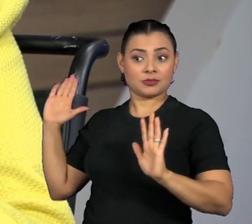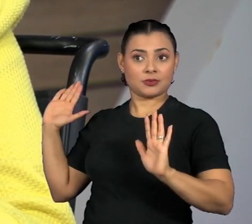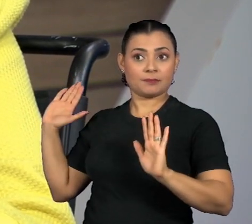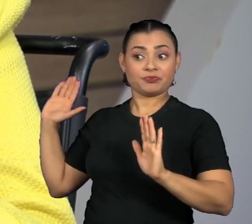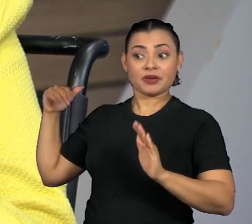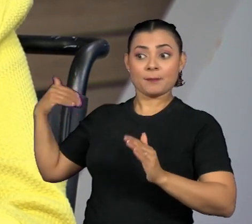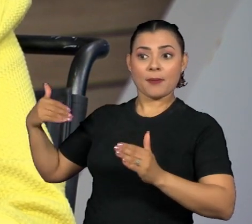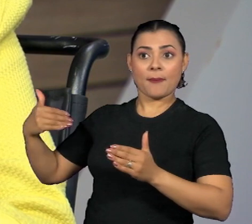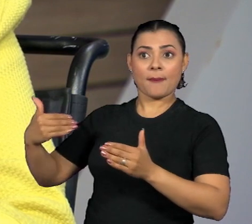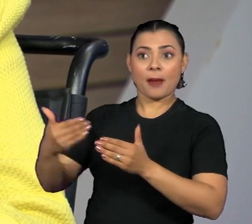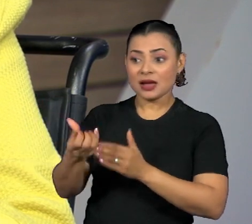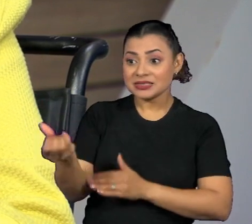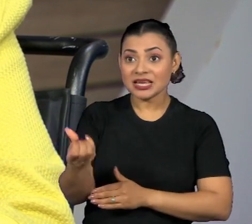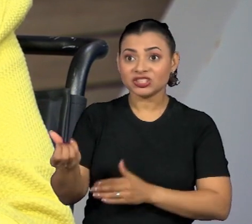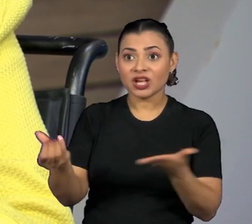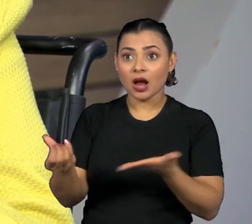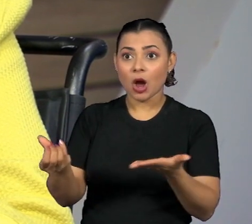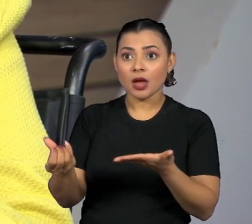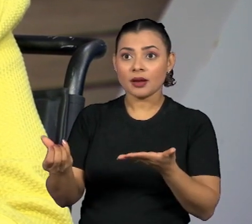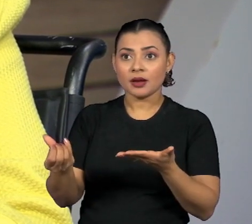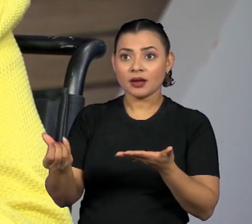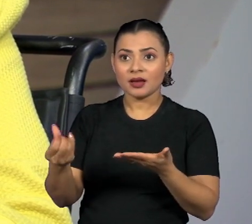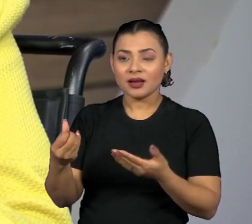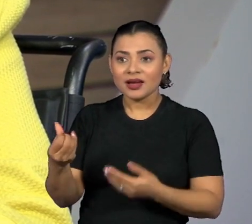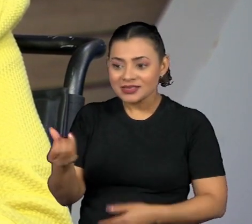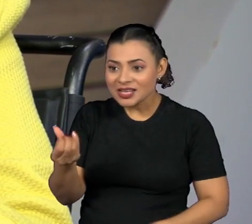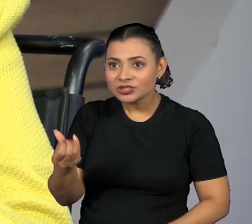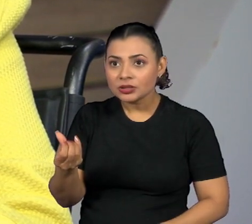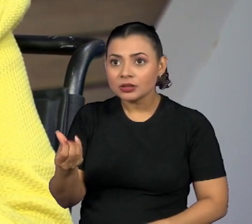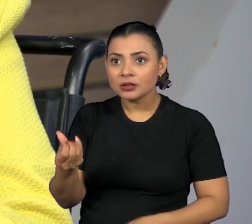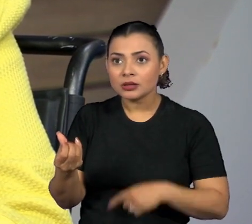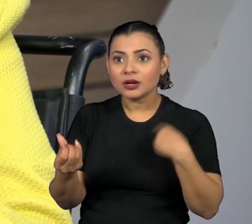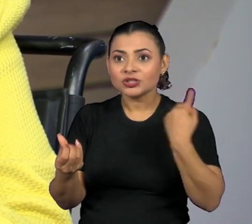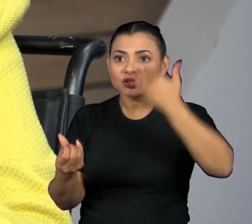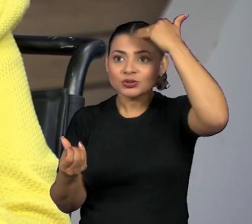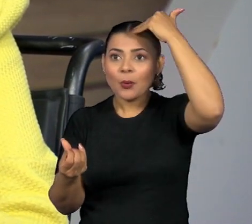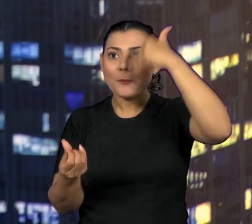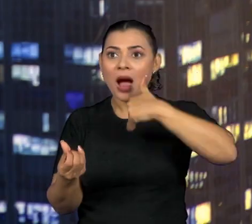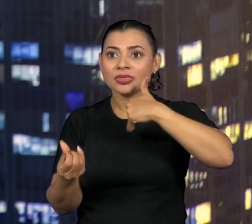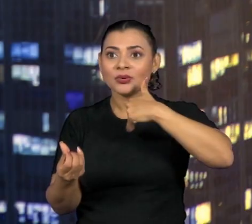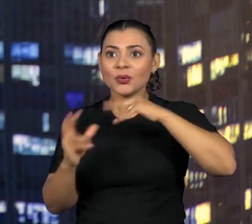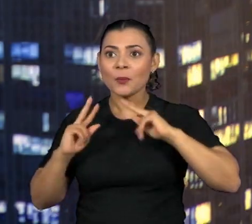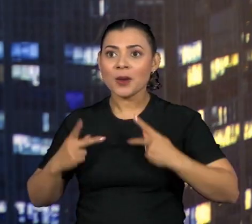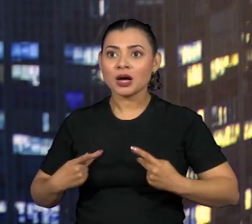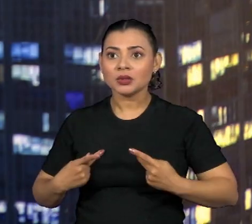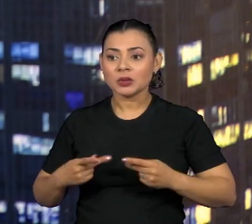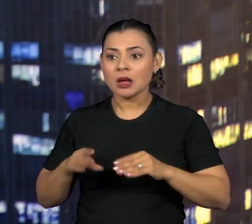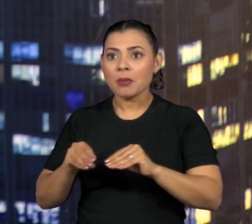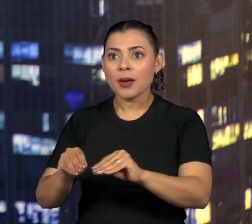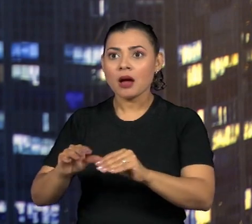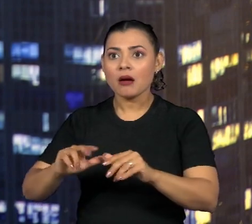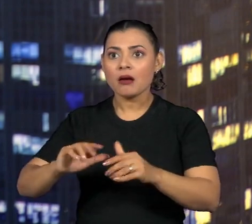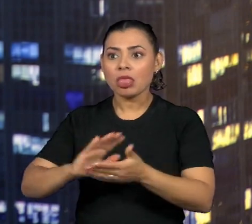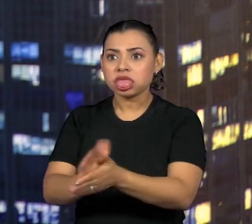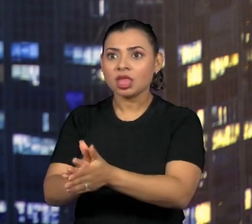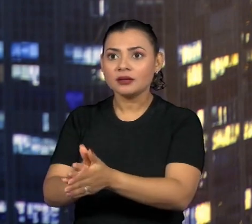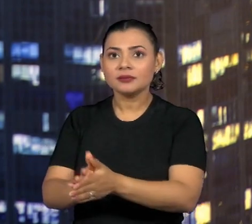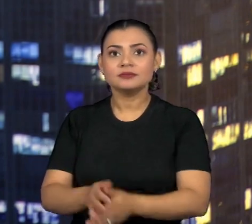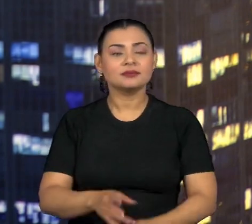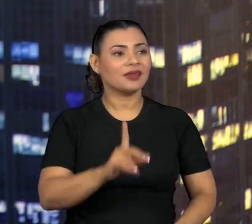seremos os causadores dessa sexta extinção em massa. Aí está o peso da mão do homem